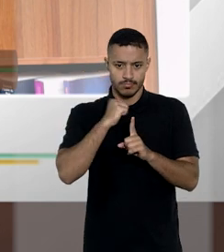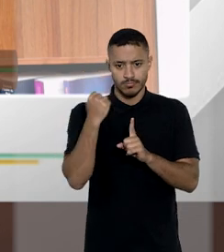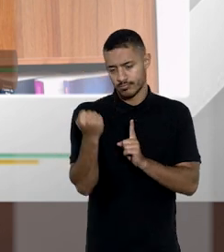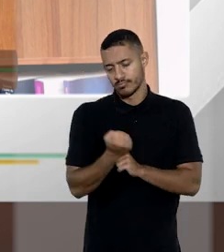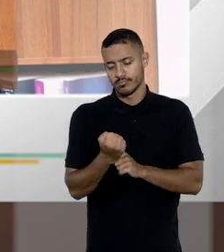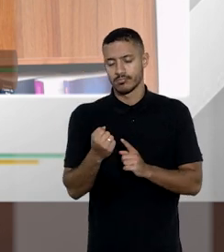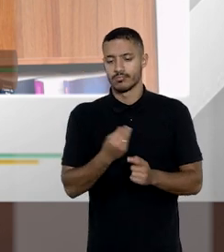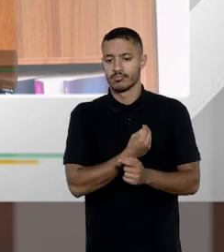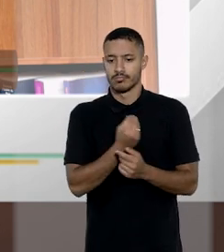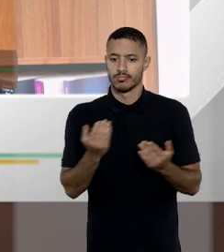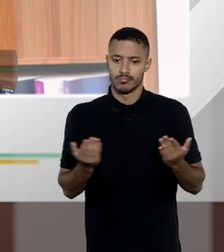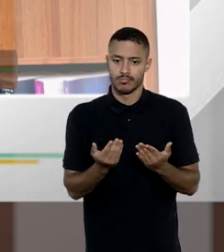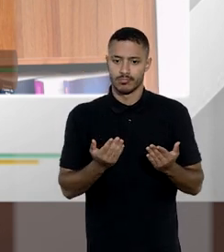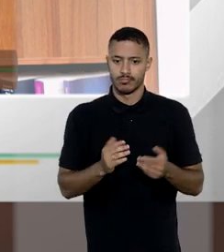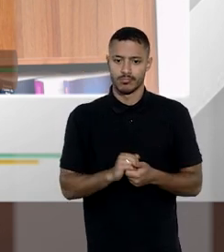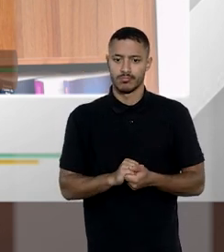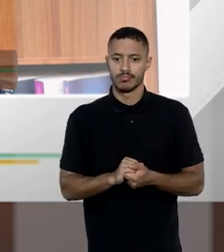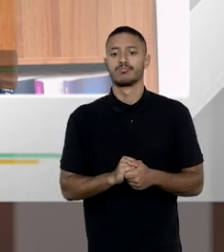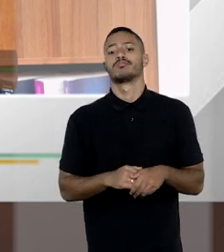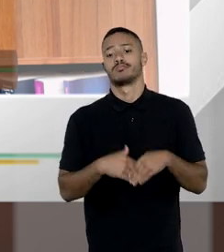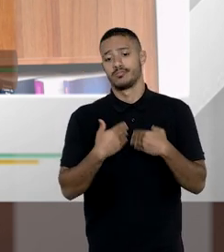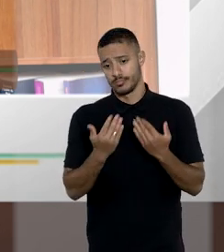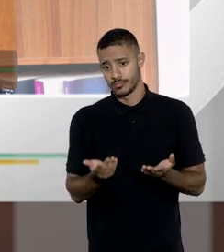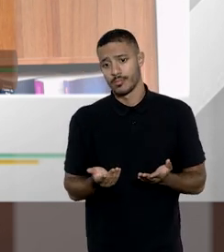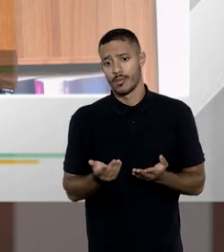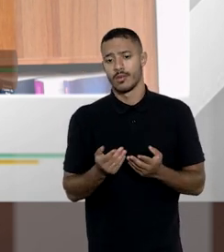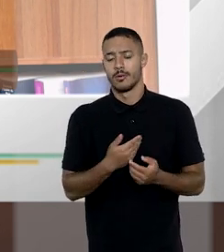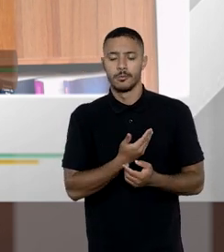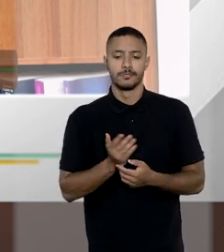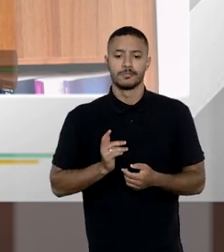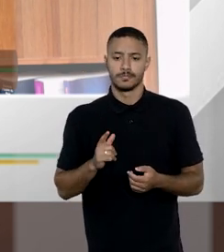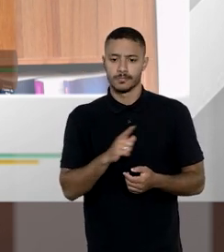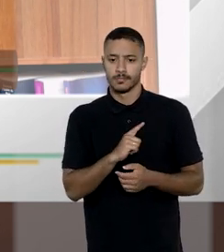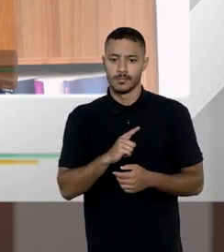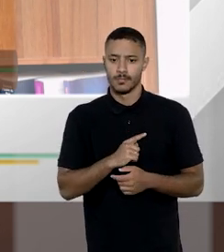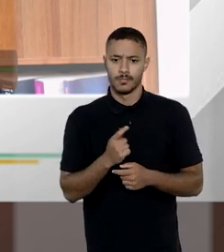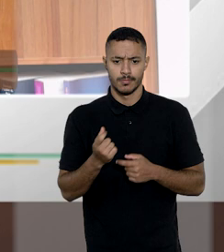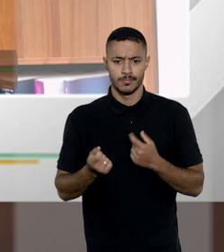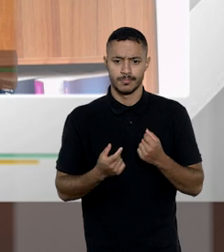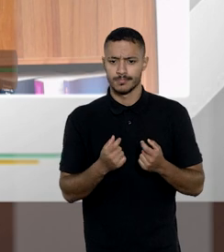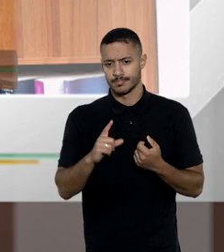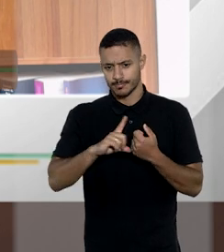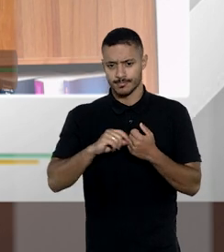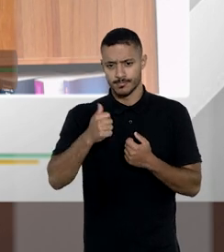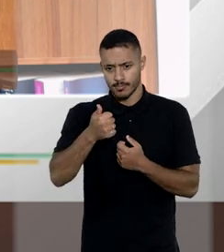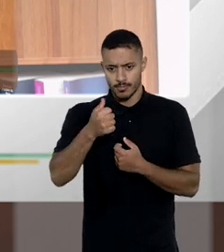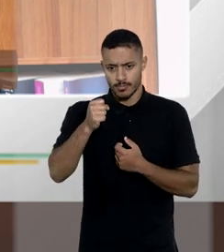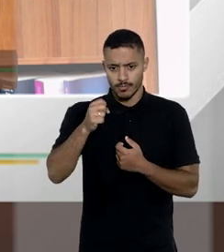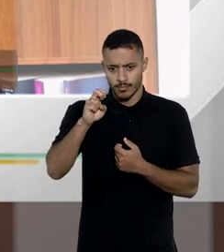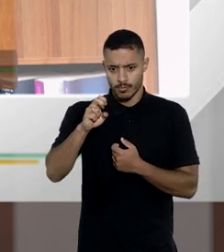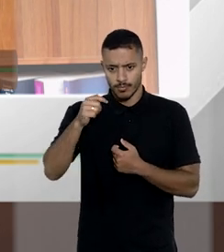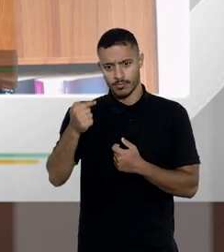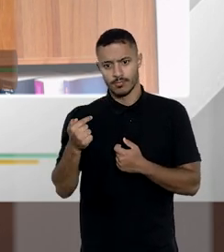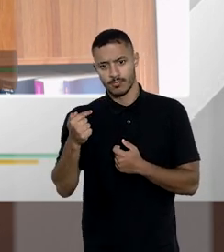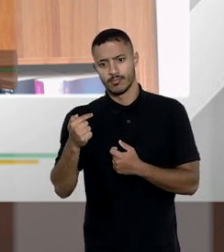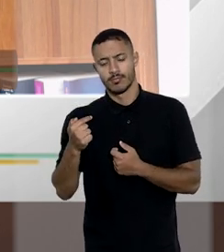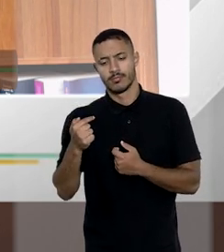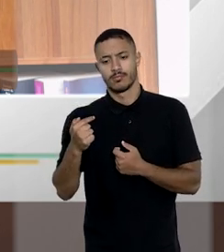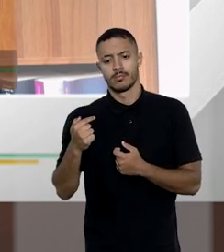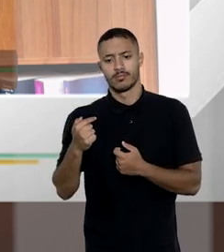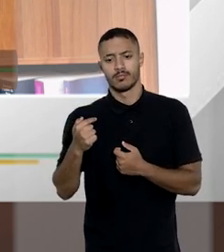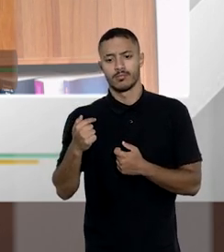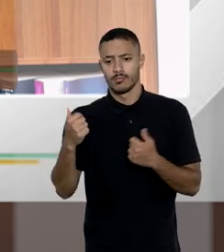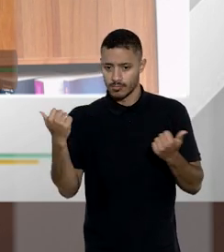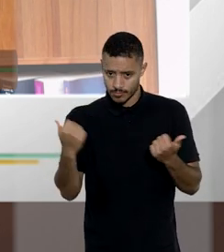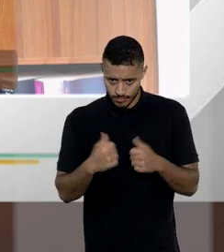uma sociedade contemporânea ou seja apesar de nós termos lá nos artigos 1857 seguintes